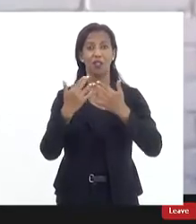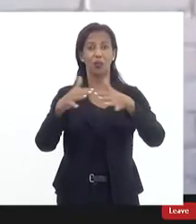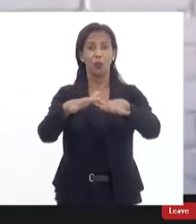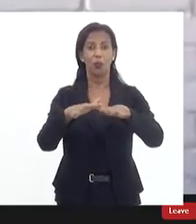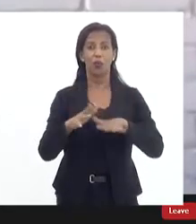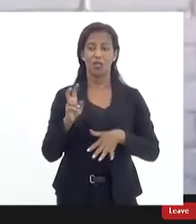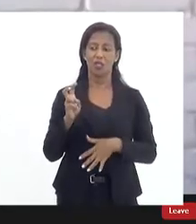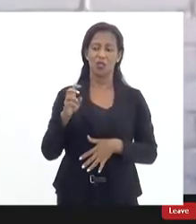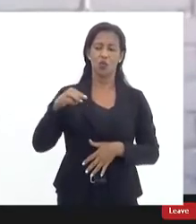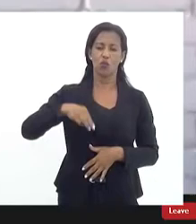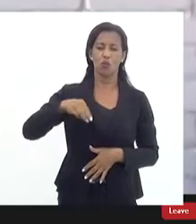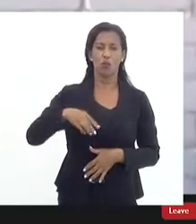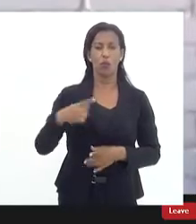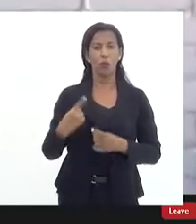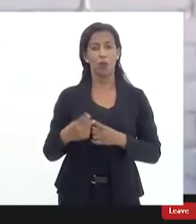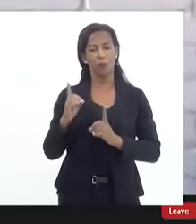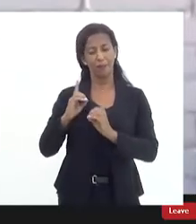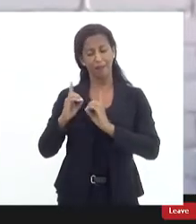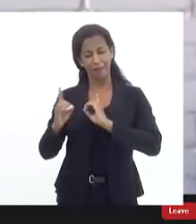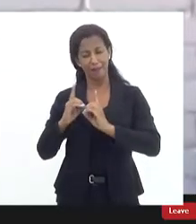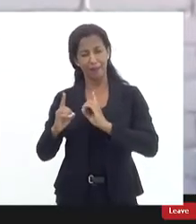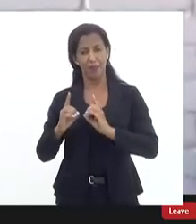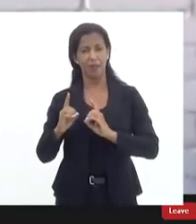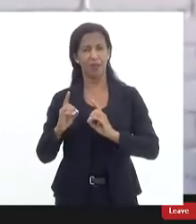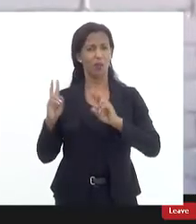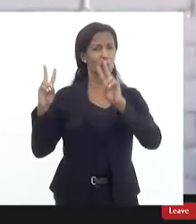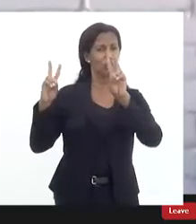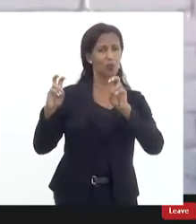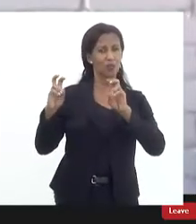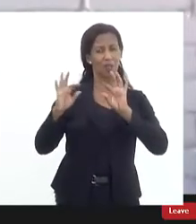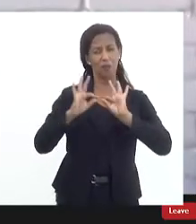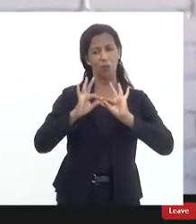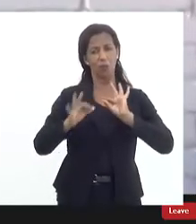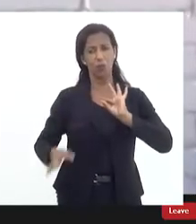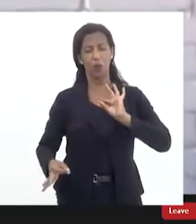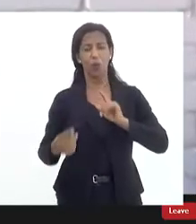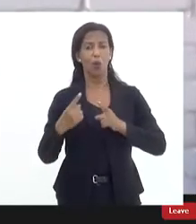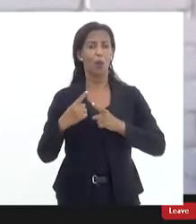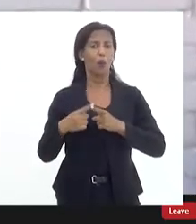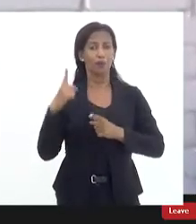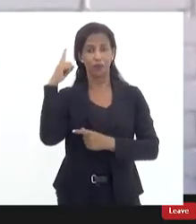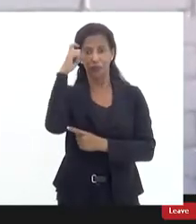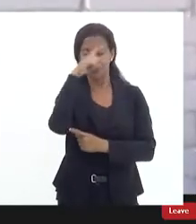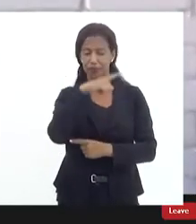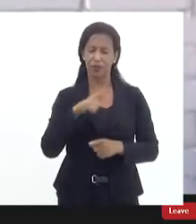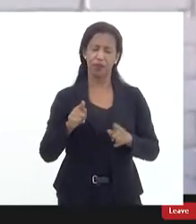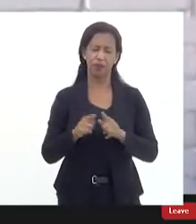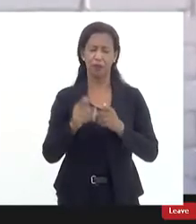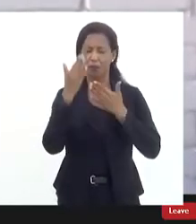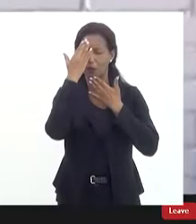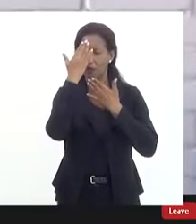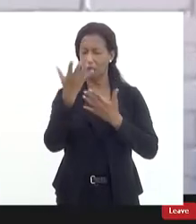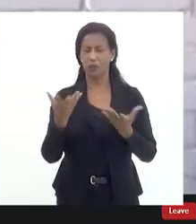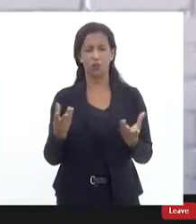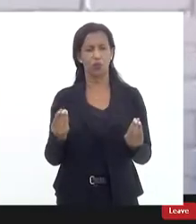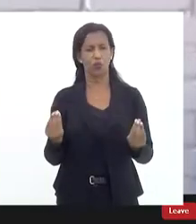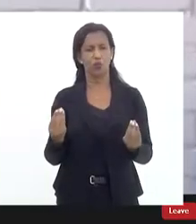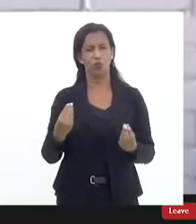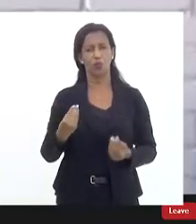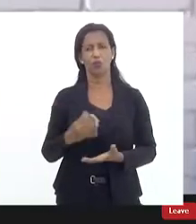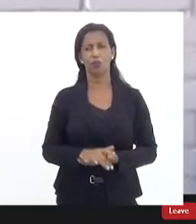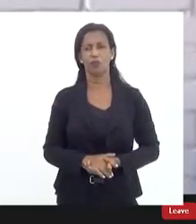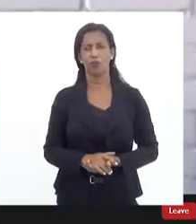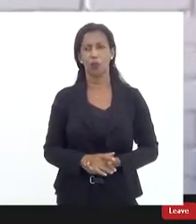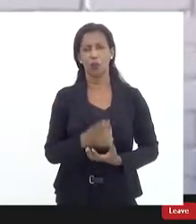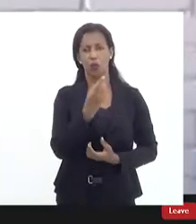justamente para debater um tema que é longo e muito difícil agradeço muito a presença aqui